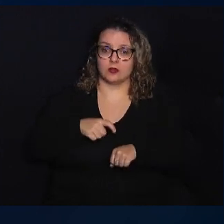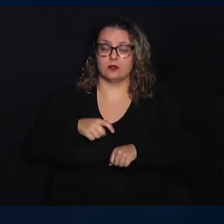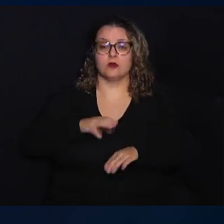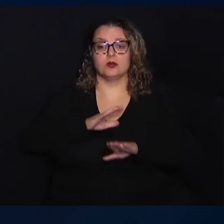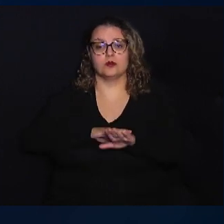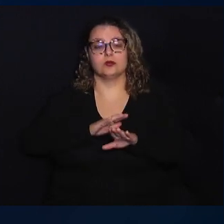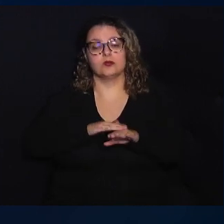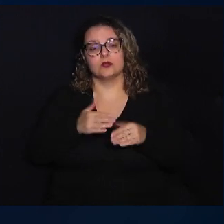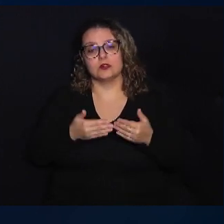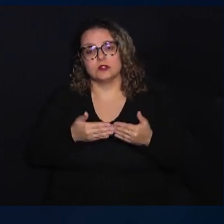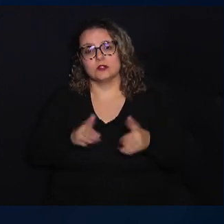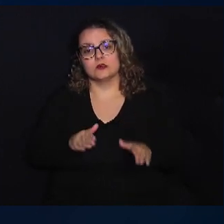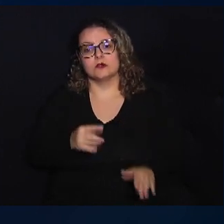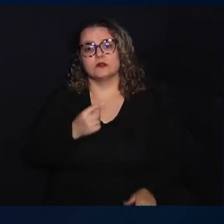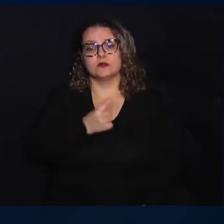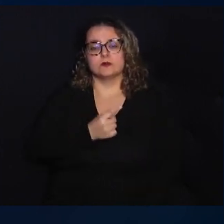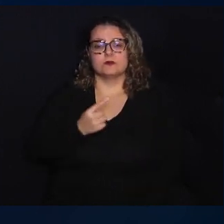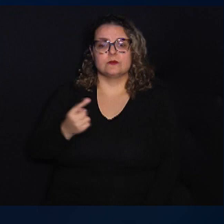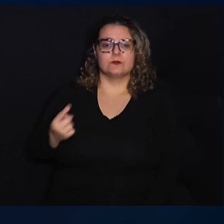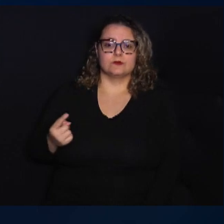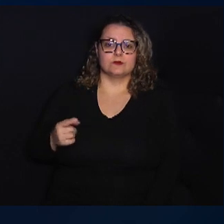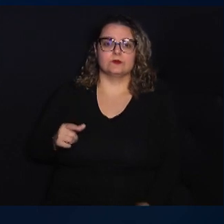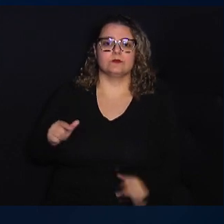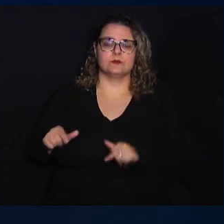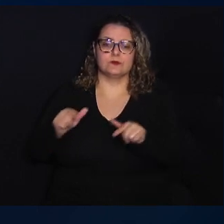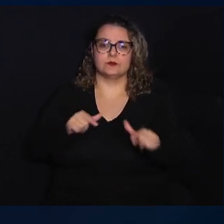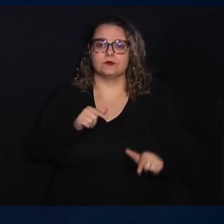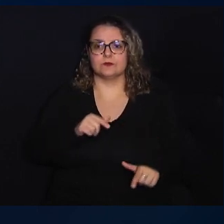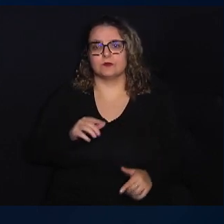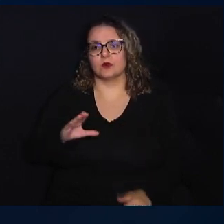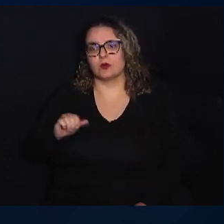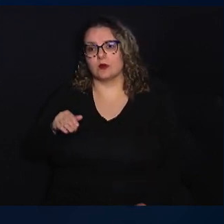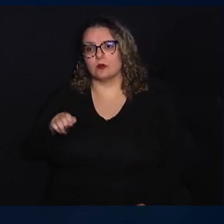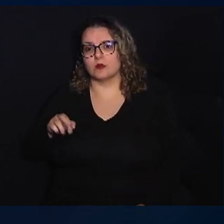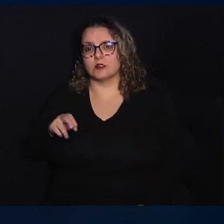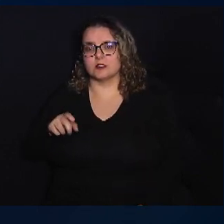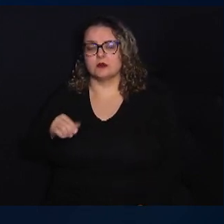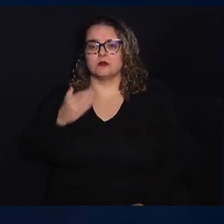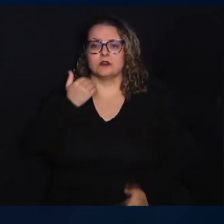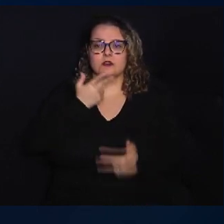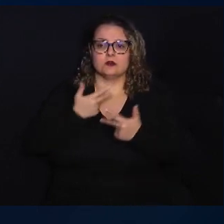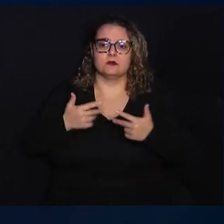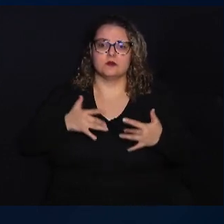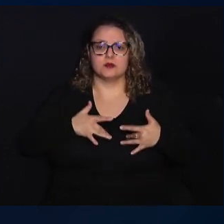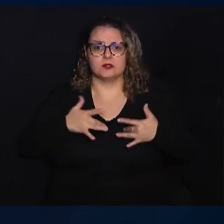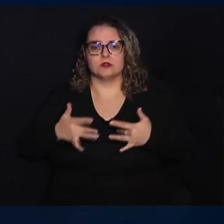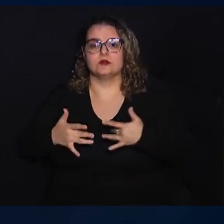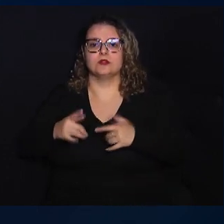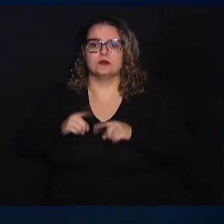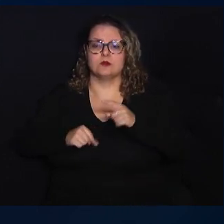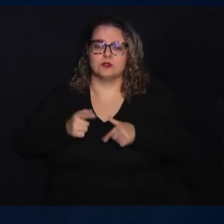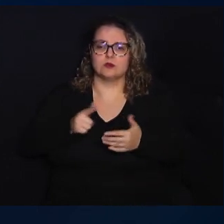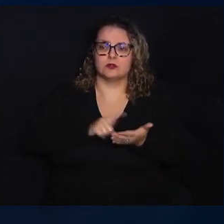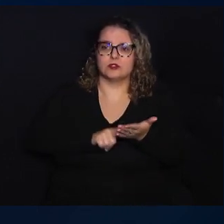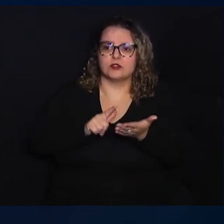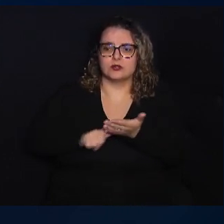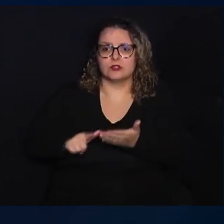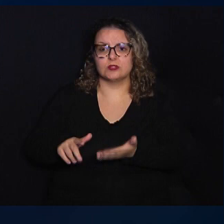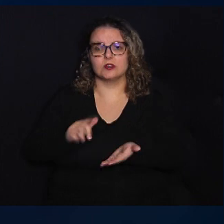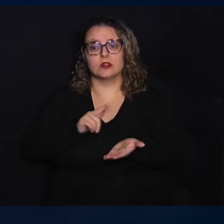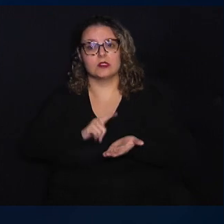cada ponto comercial Além de alimentos, também podem ser doados produtos de limpeza e higiene pessoal